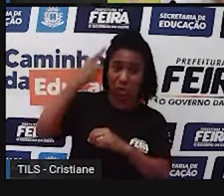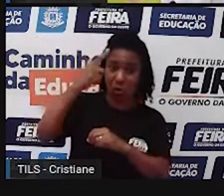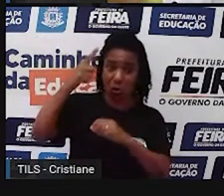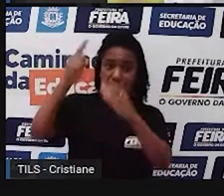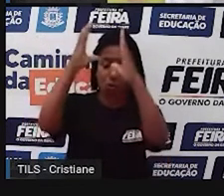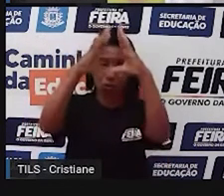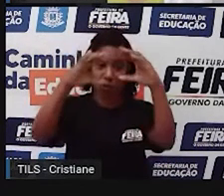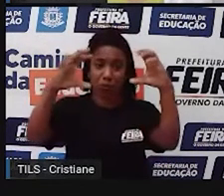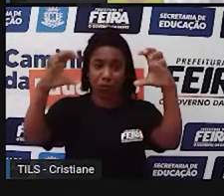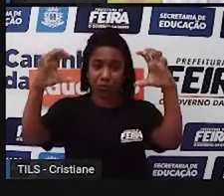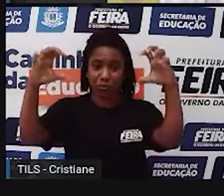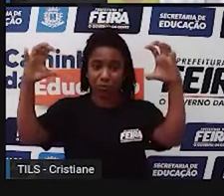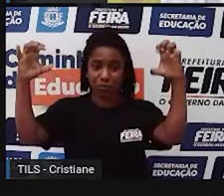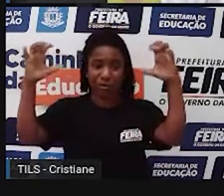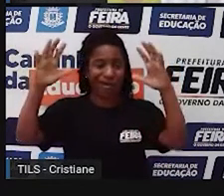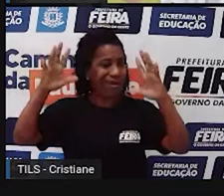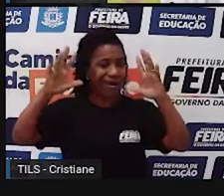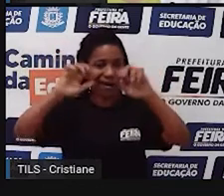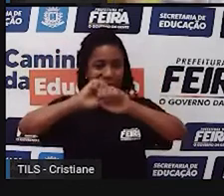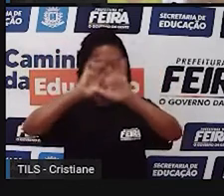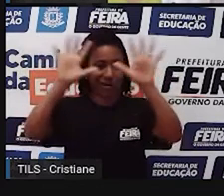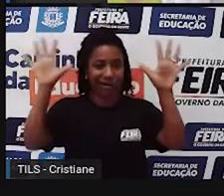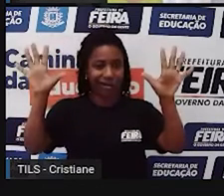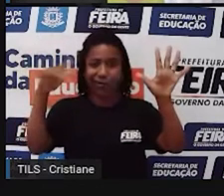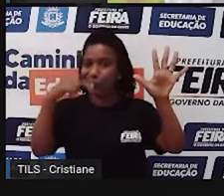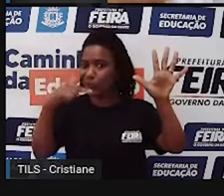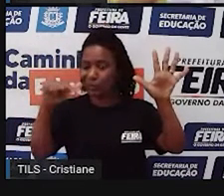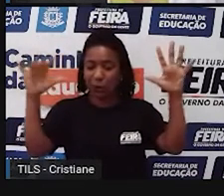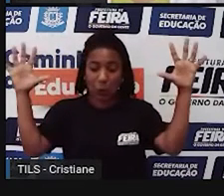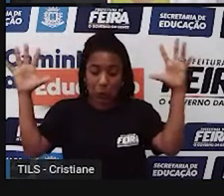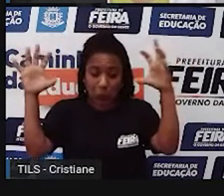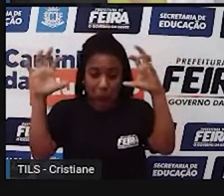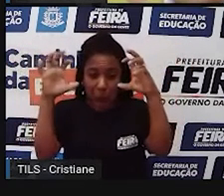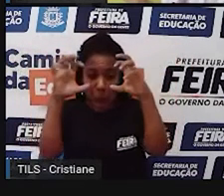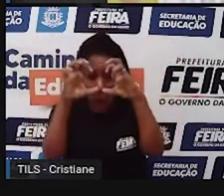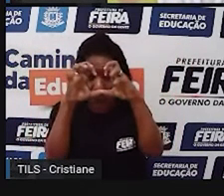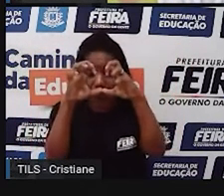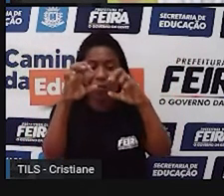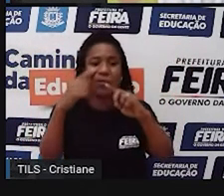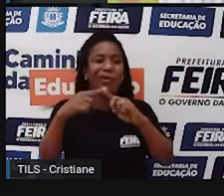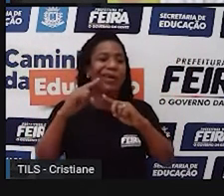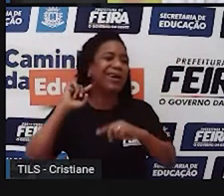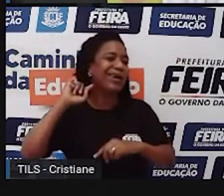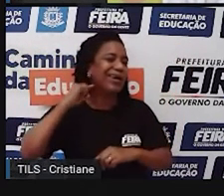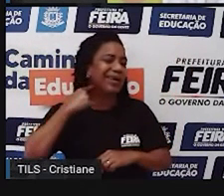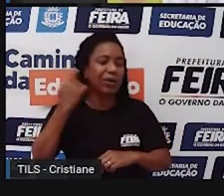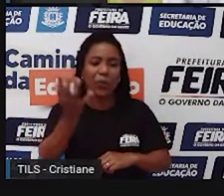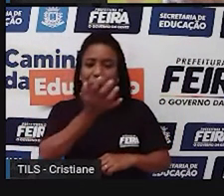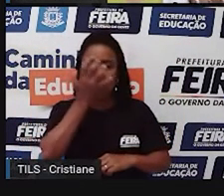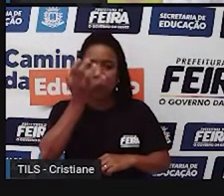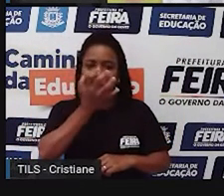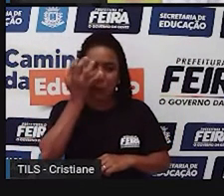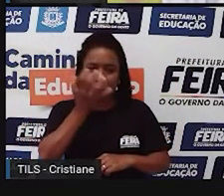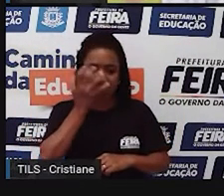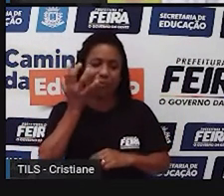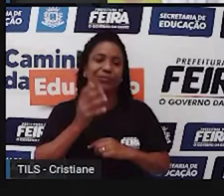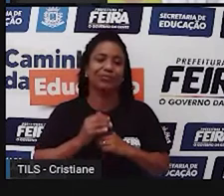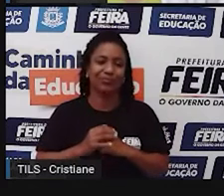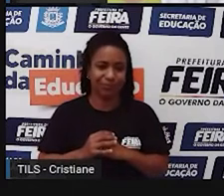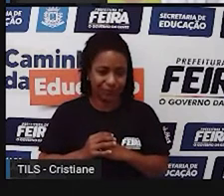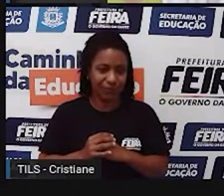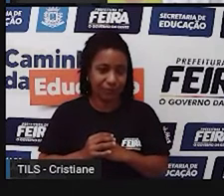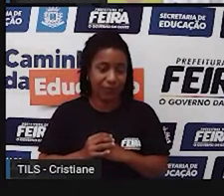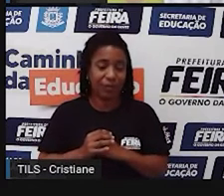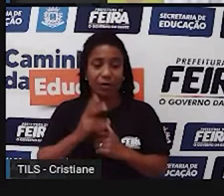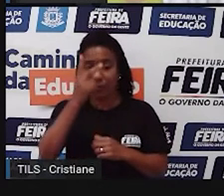com as suas atividades, que algumas geram mais impactos, outras menos impacto, ainda assim a